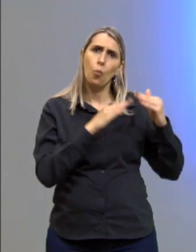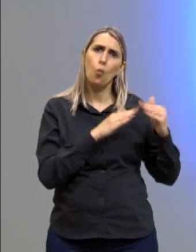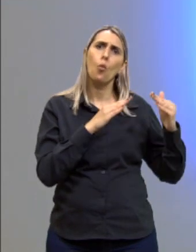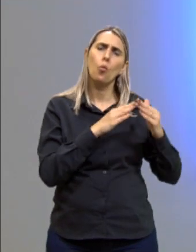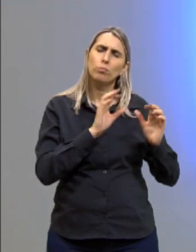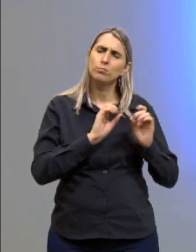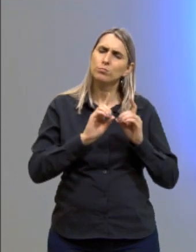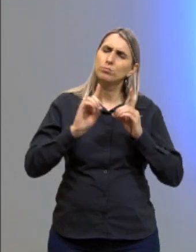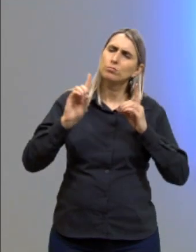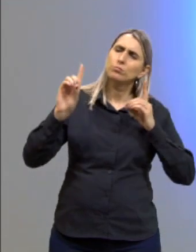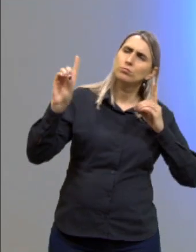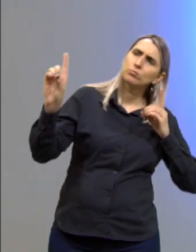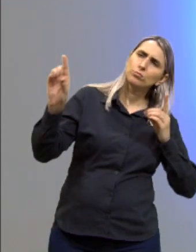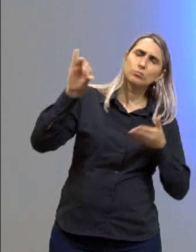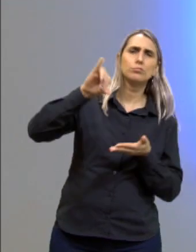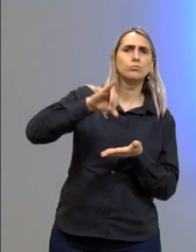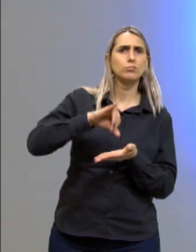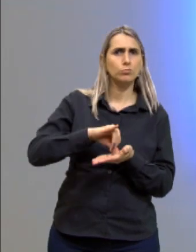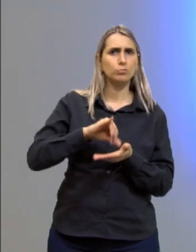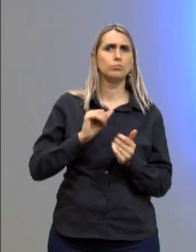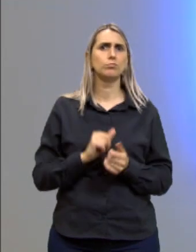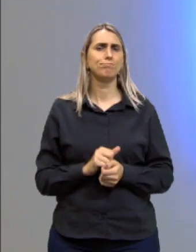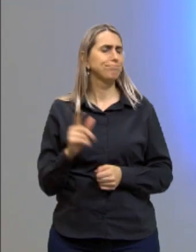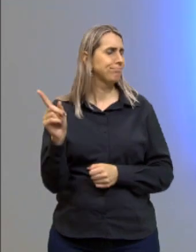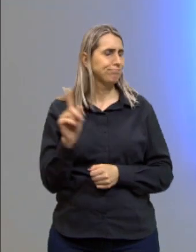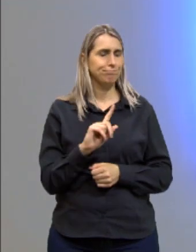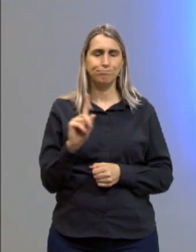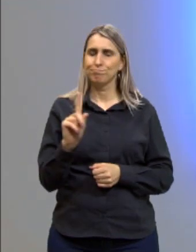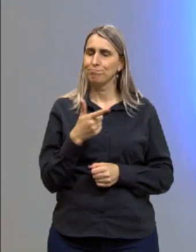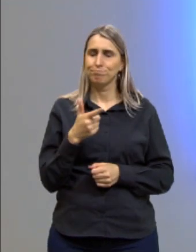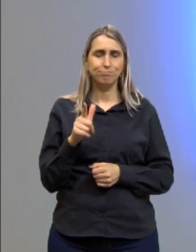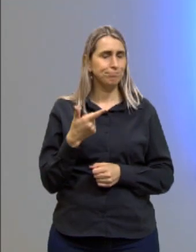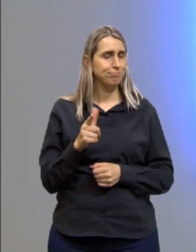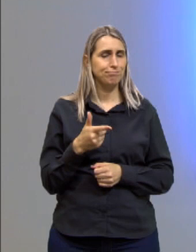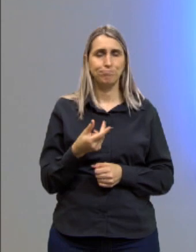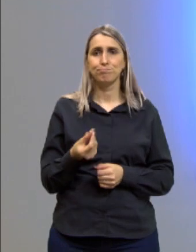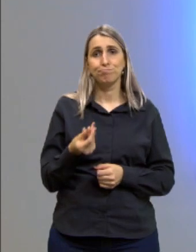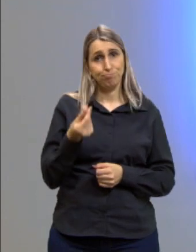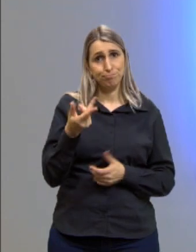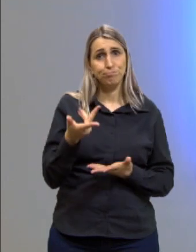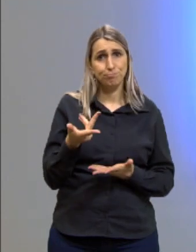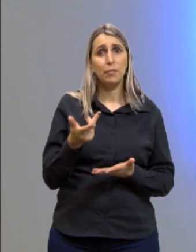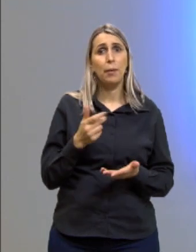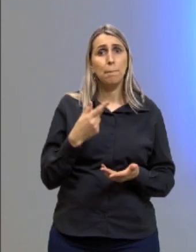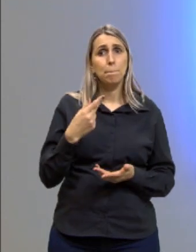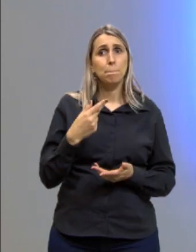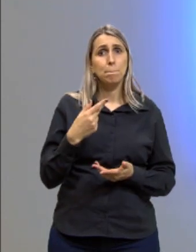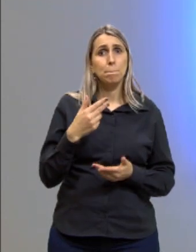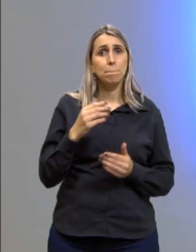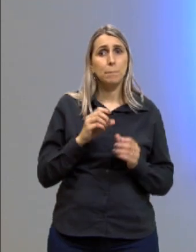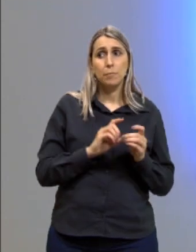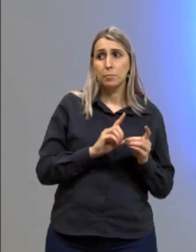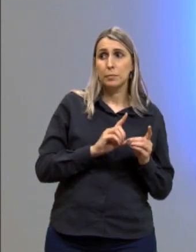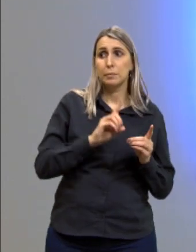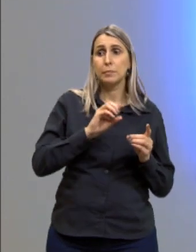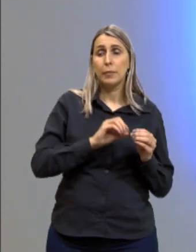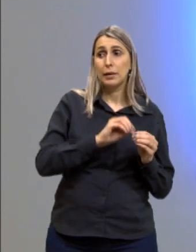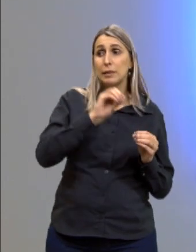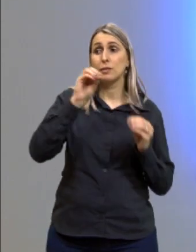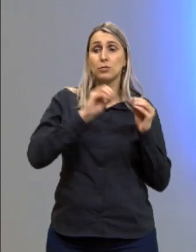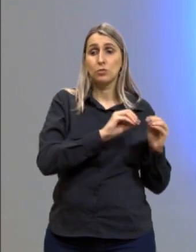longe dos centros e não possuem condições para deslocar-se.